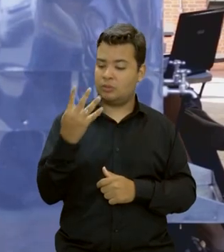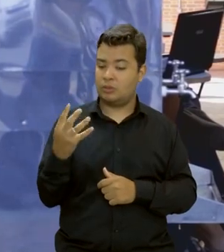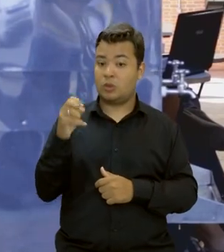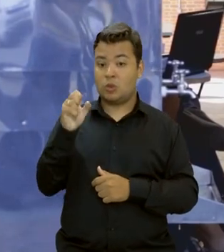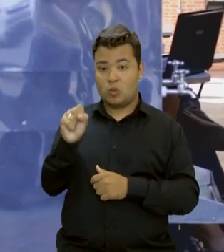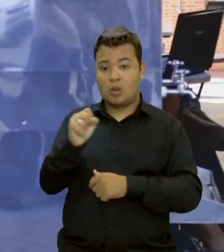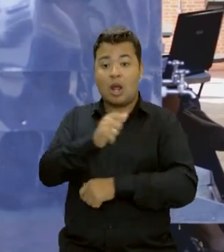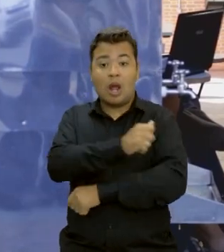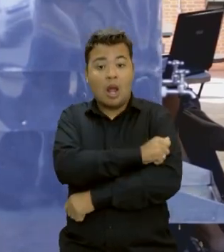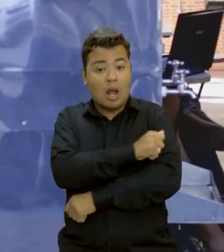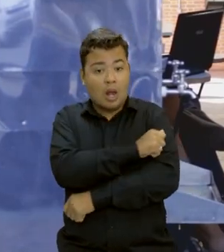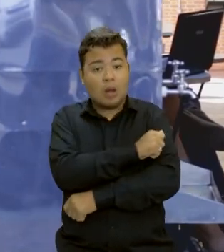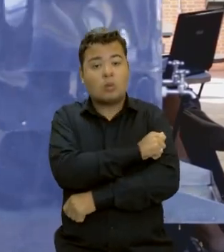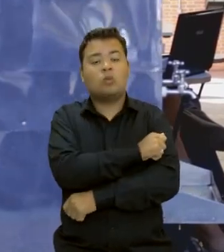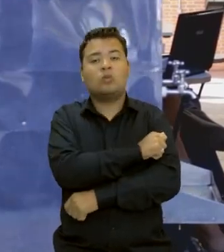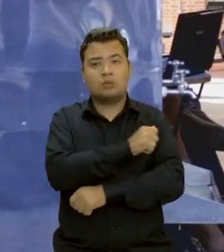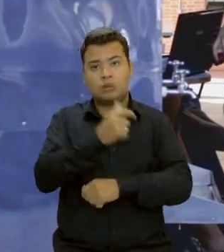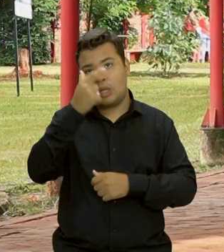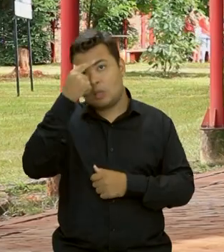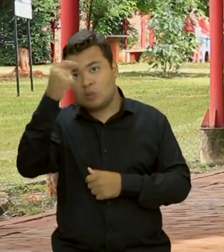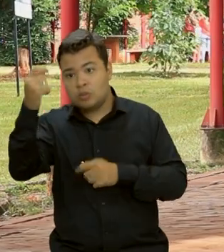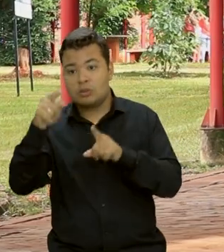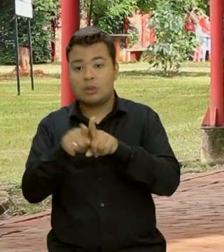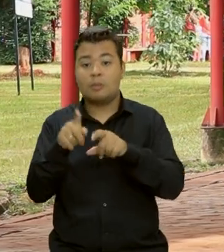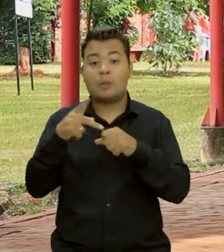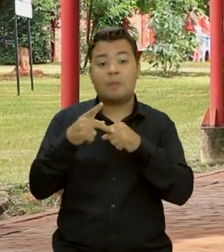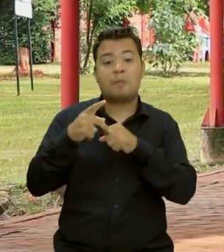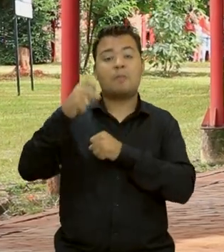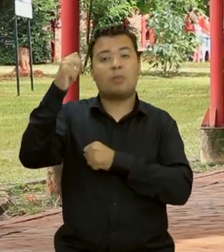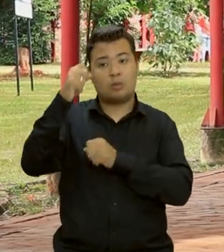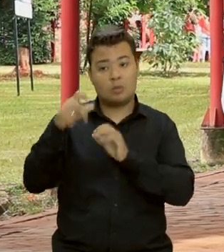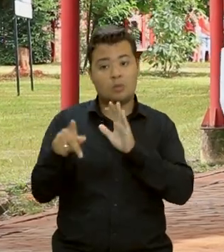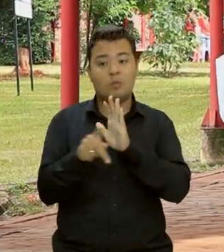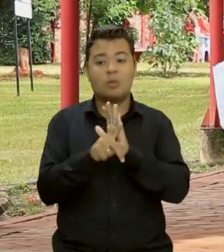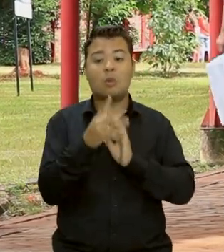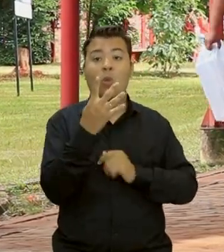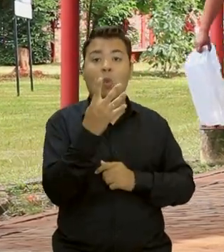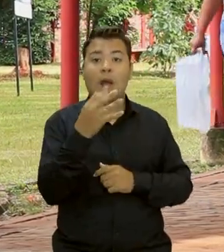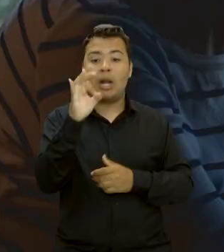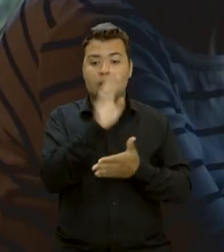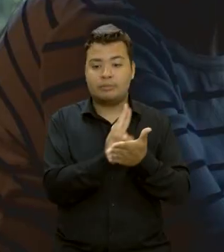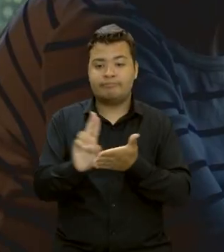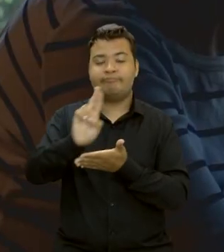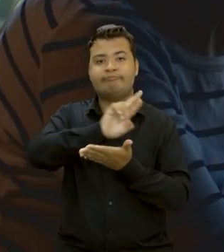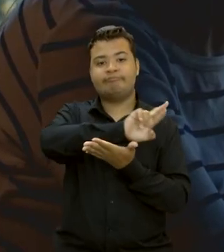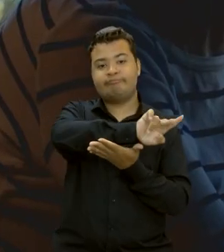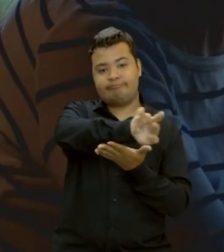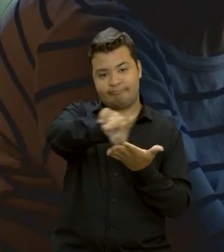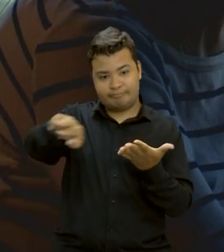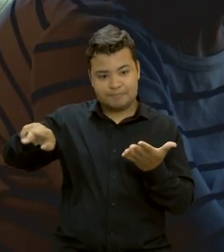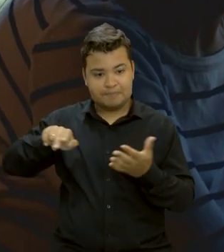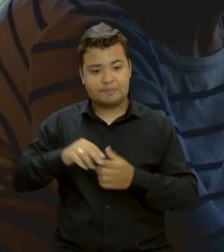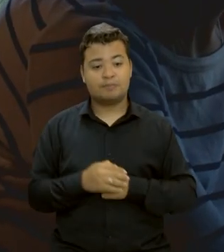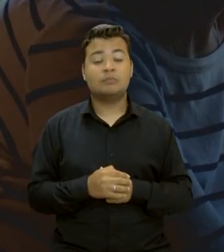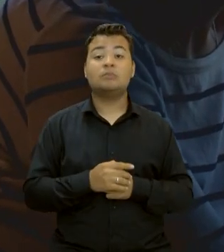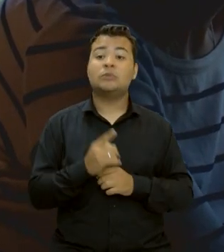de graduação e pós-graduação de 40 universidades diferentes. Foi identificado um alto sofrimento